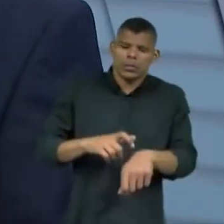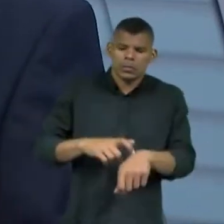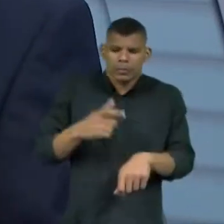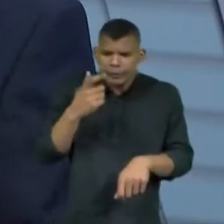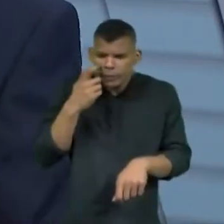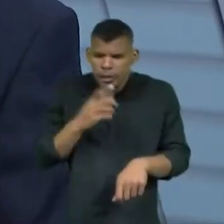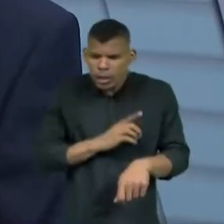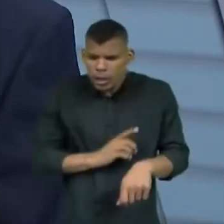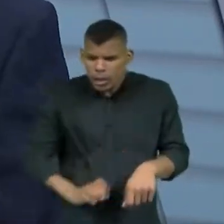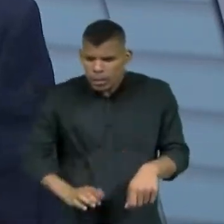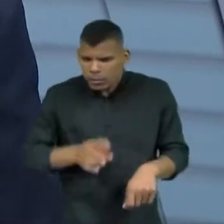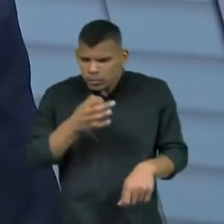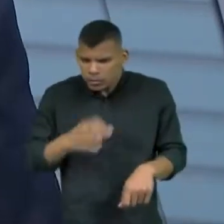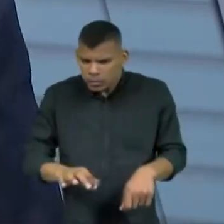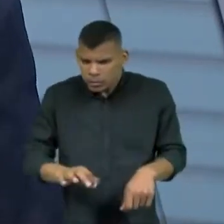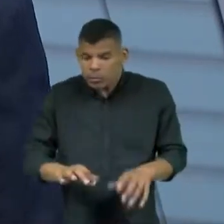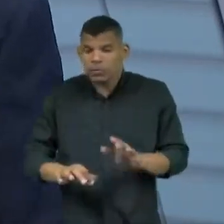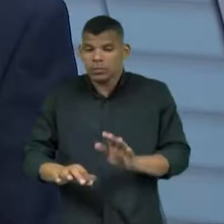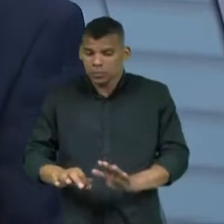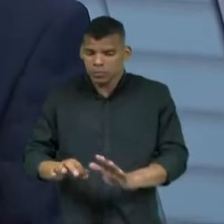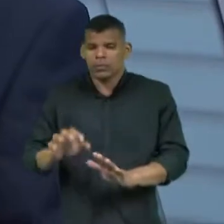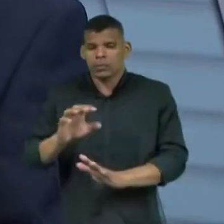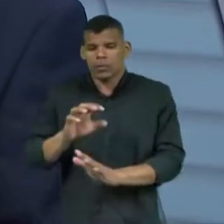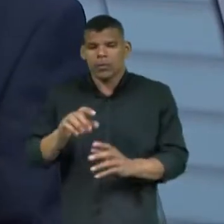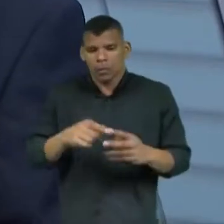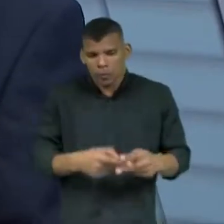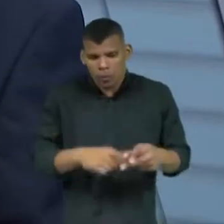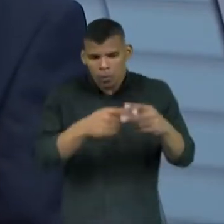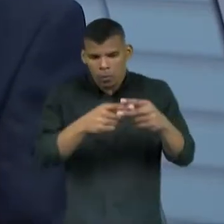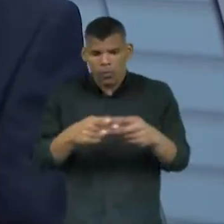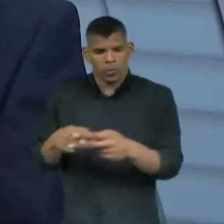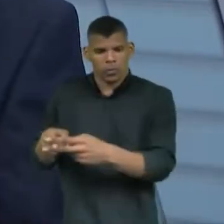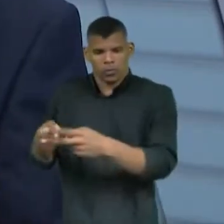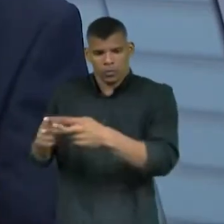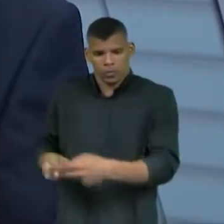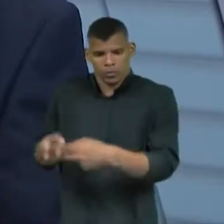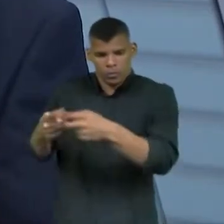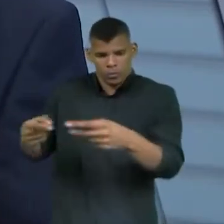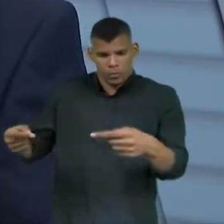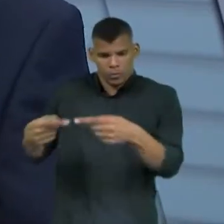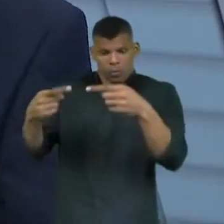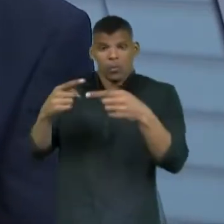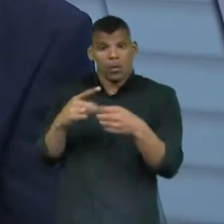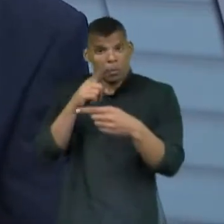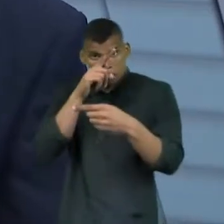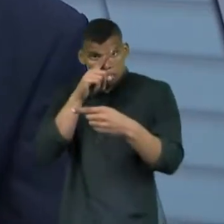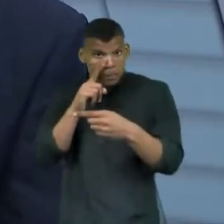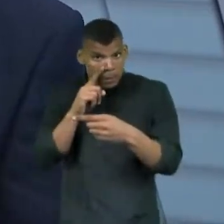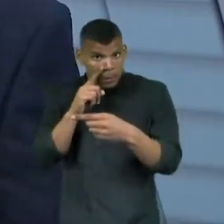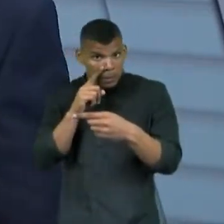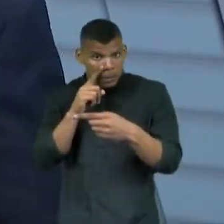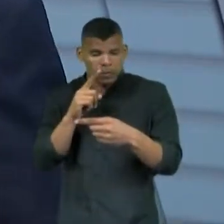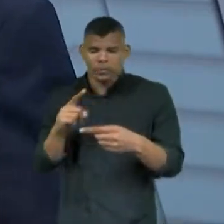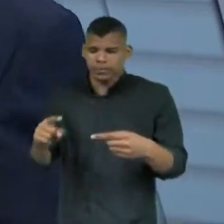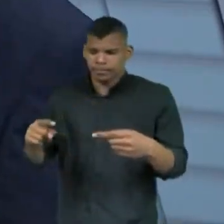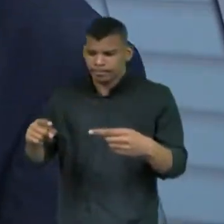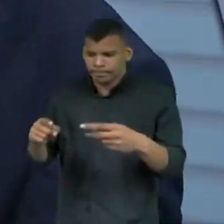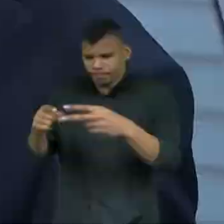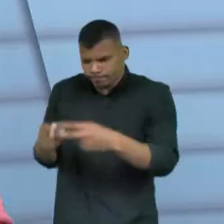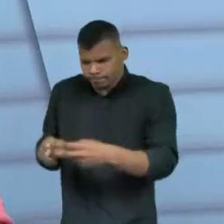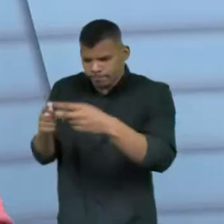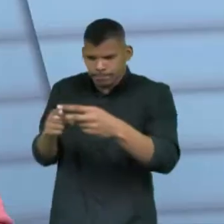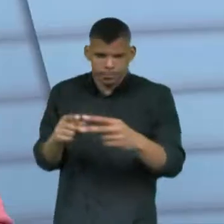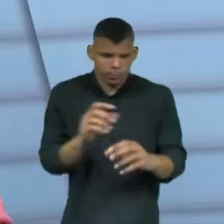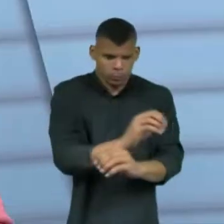estadual? Ah, não é não. Então, corrige. Tem uma tecla amarela em que você aperta, corrige, aí zera tudo e você digita de